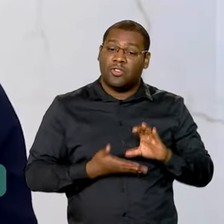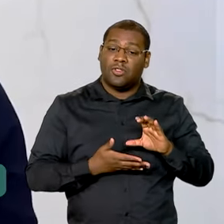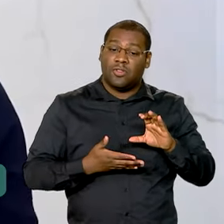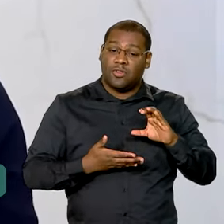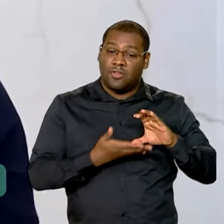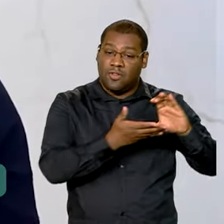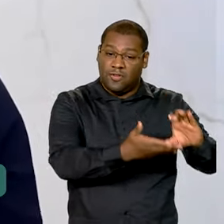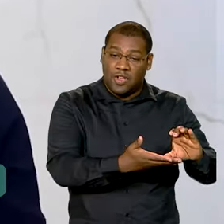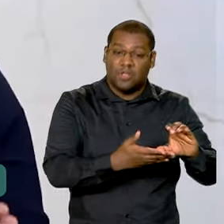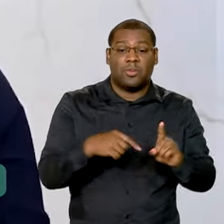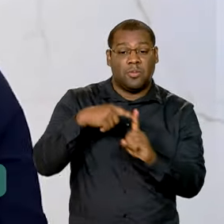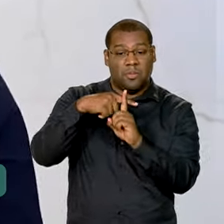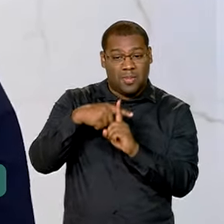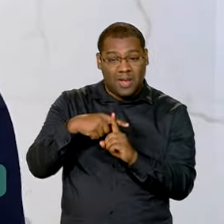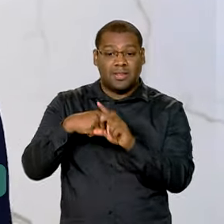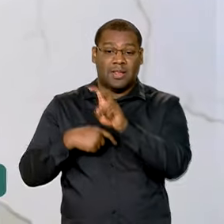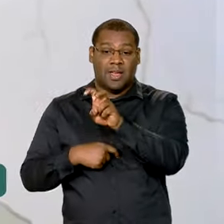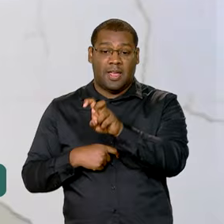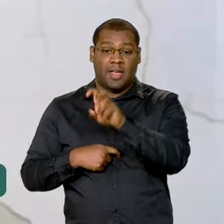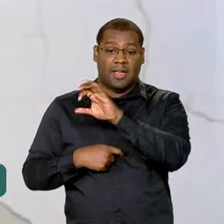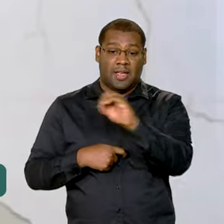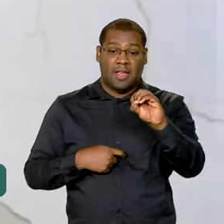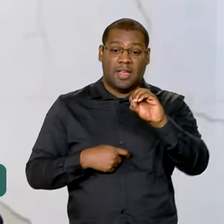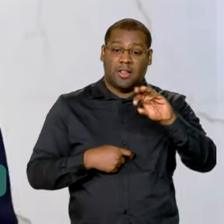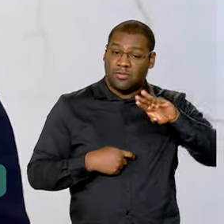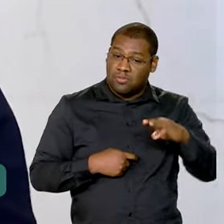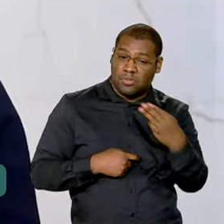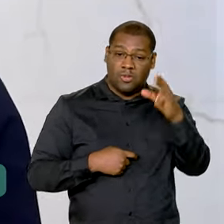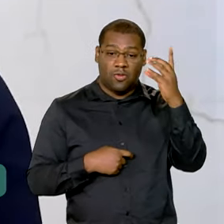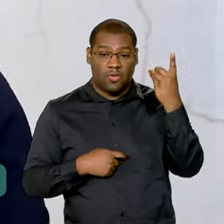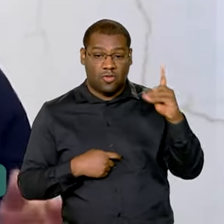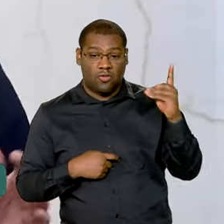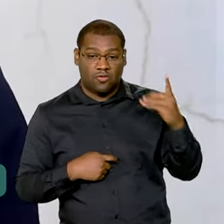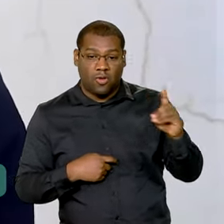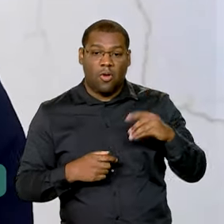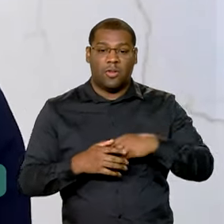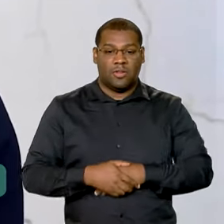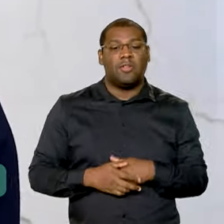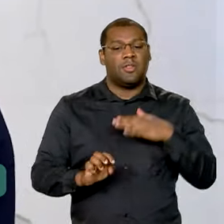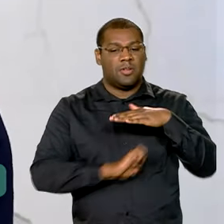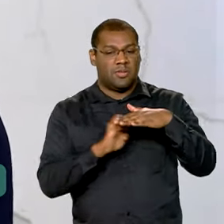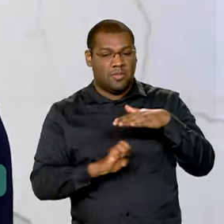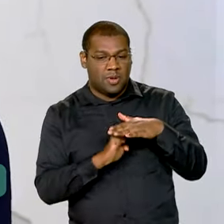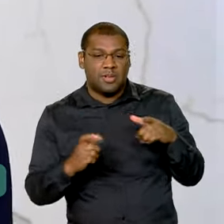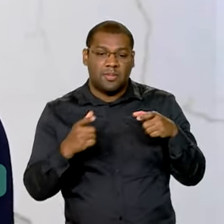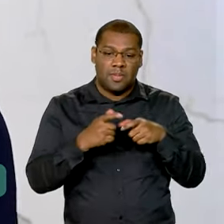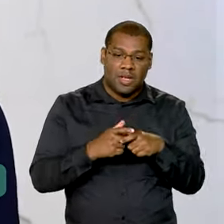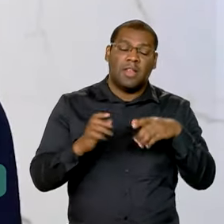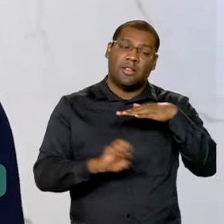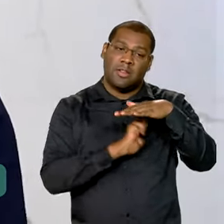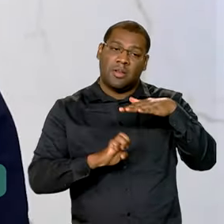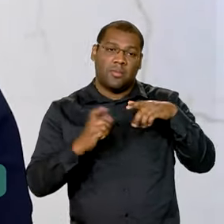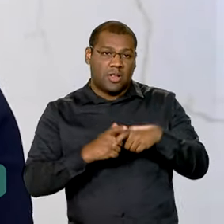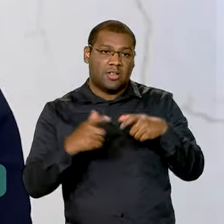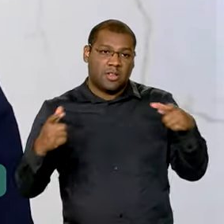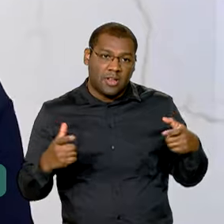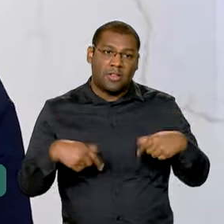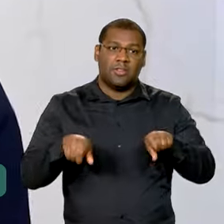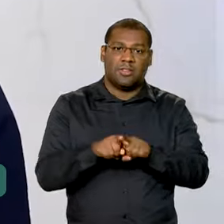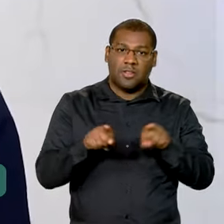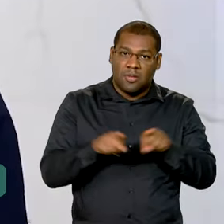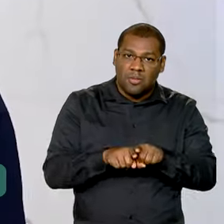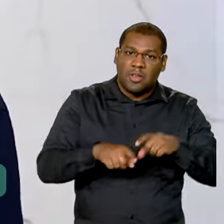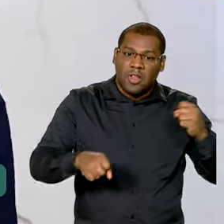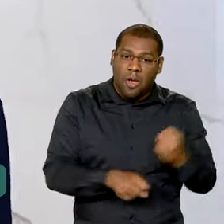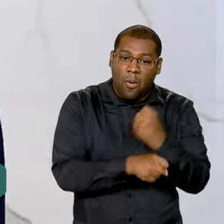milhões de dólares previstos para pequenas e médias empresas, 250 milhões previstos para obras de proteção